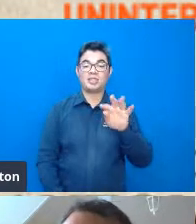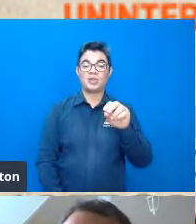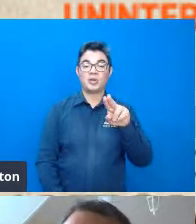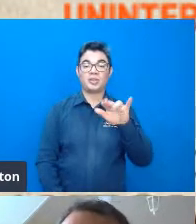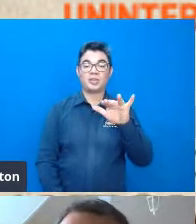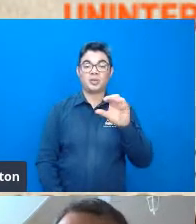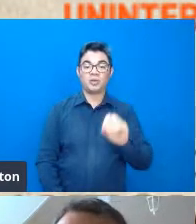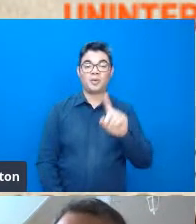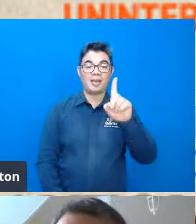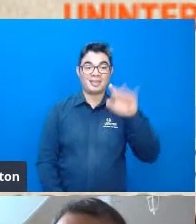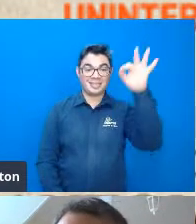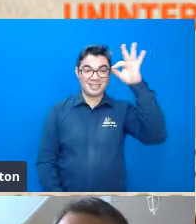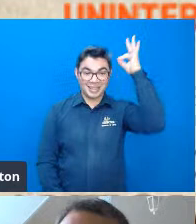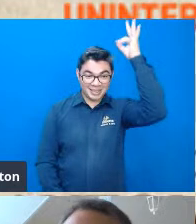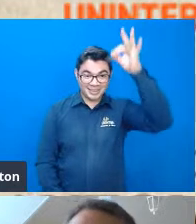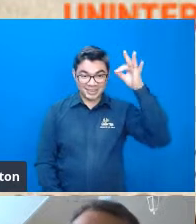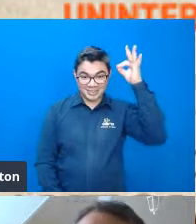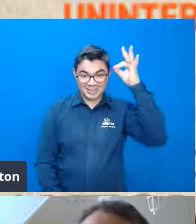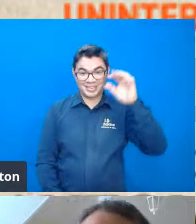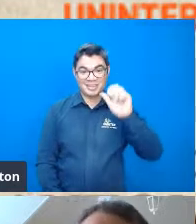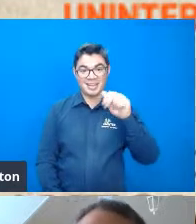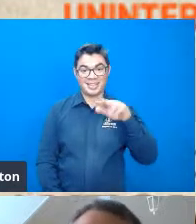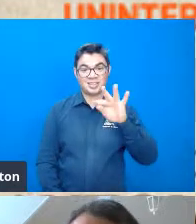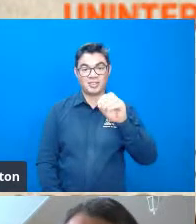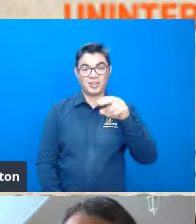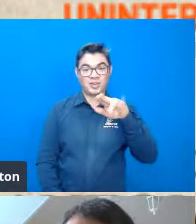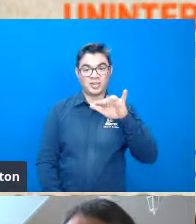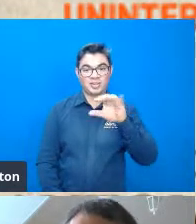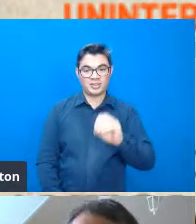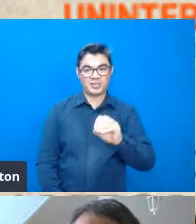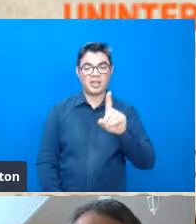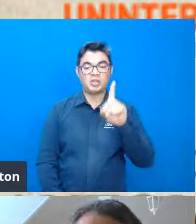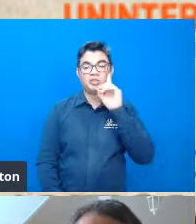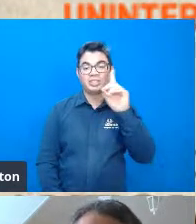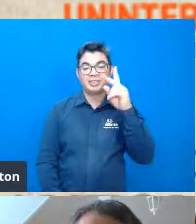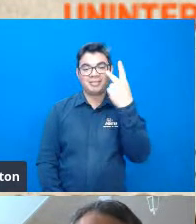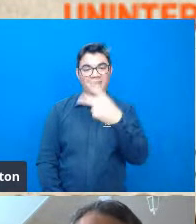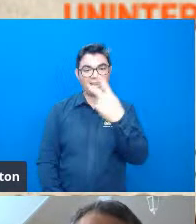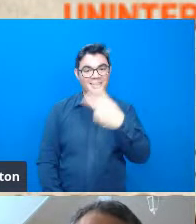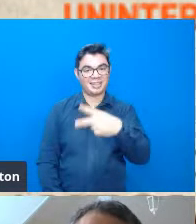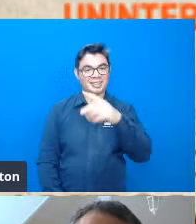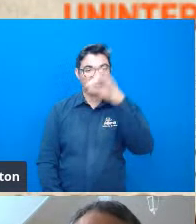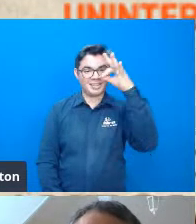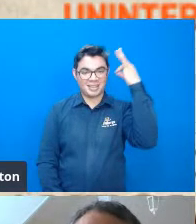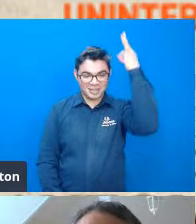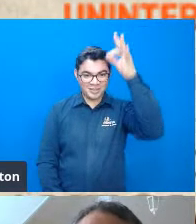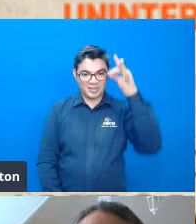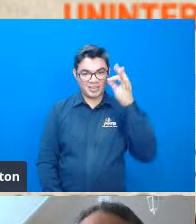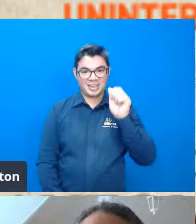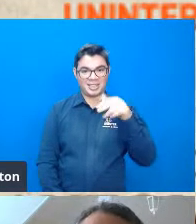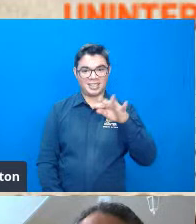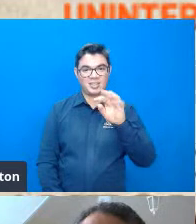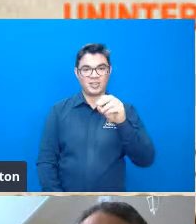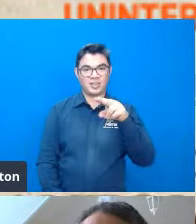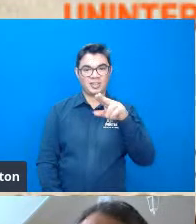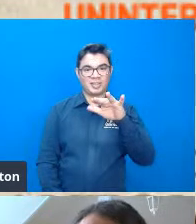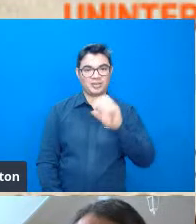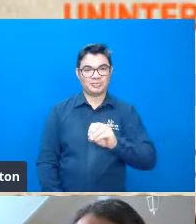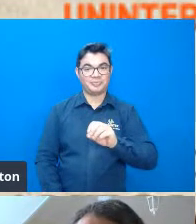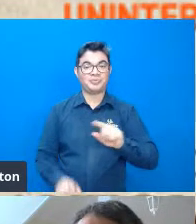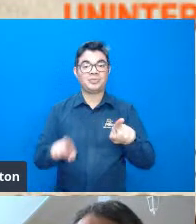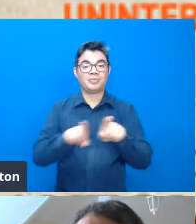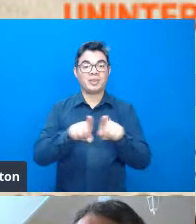ao Santo Antônio porque coincide com o dia de Santo Antônio né o dia 13 de junho o